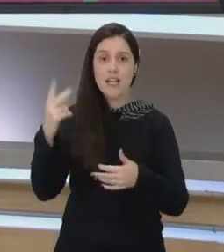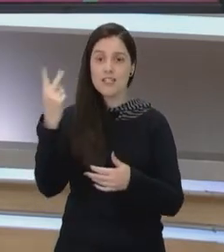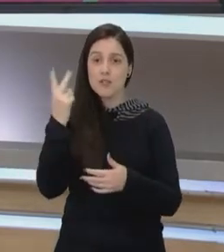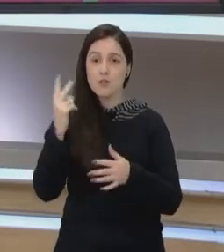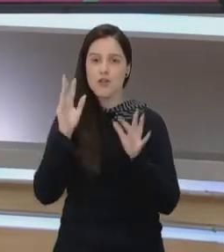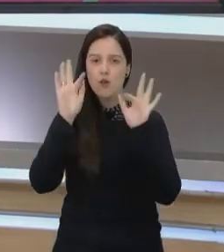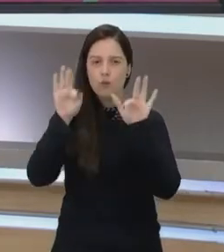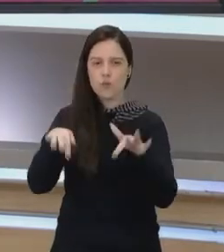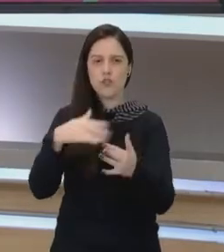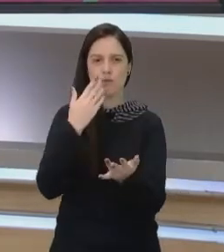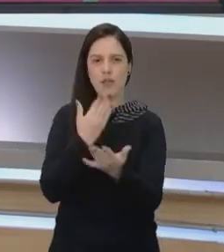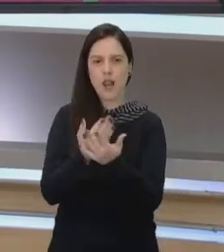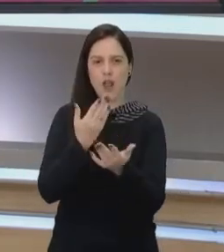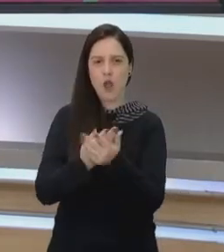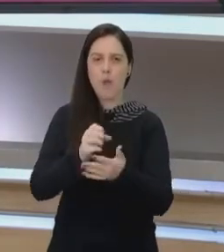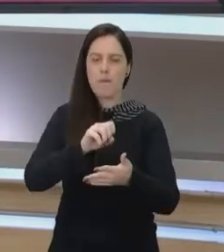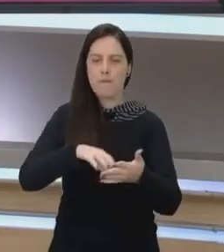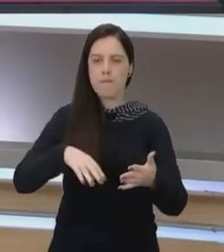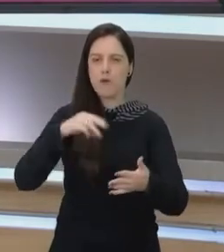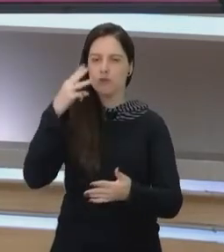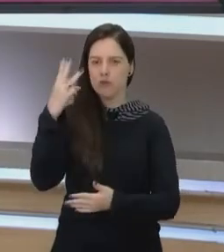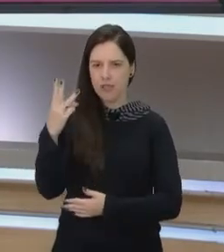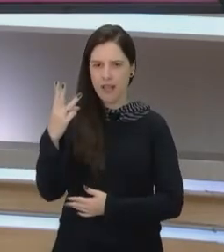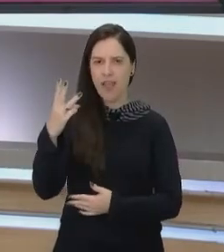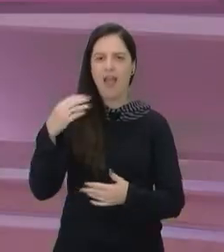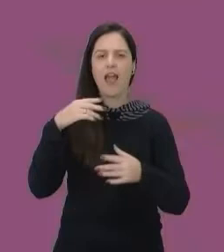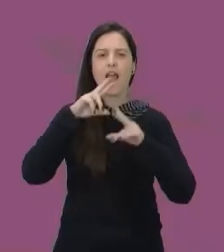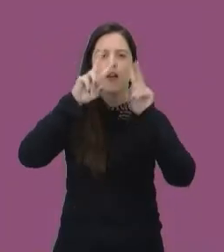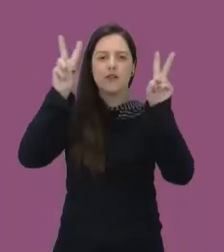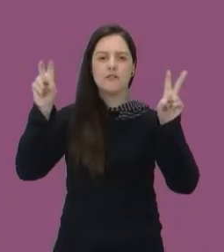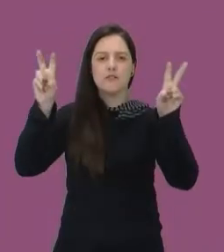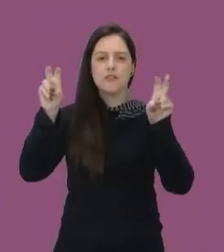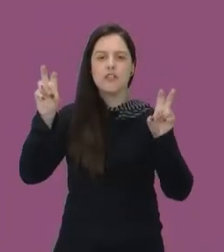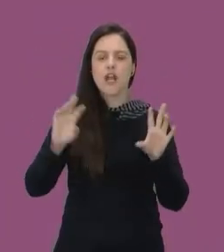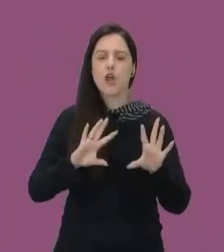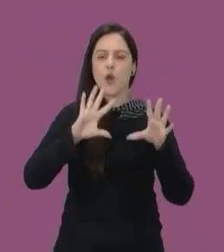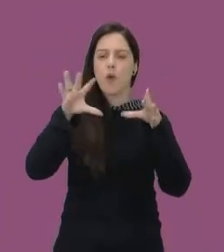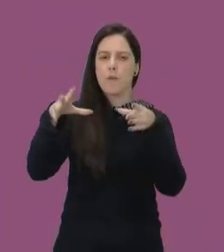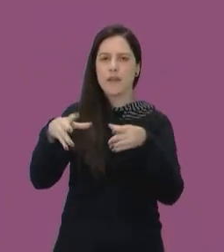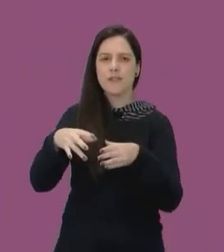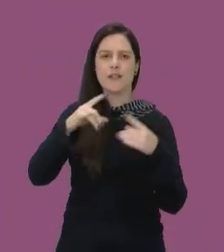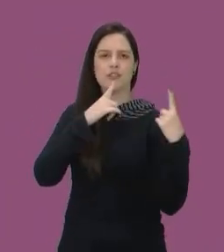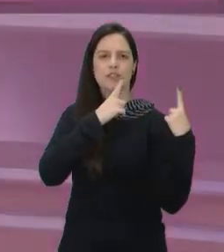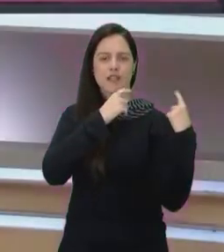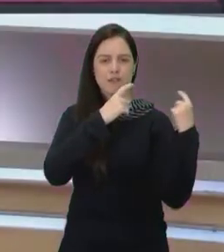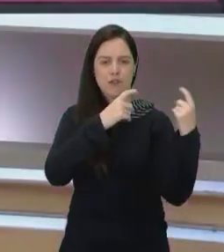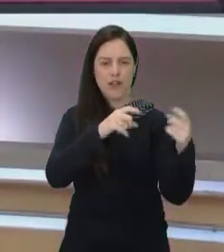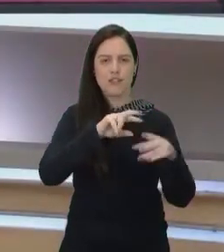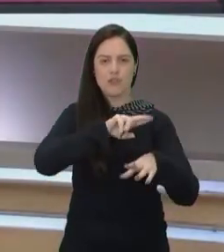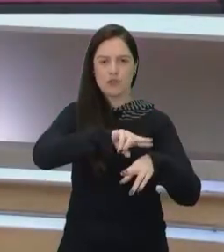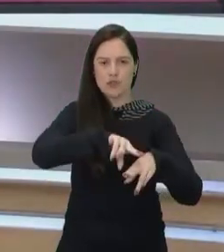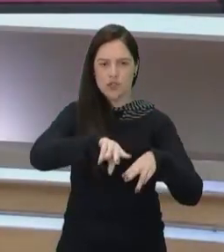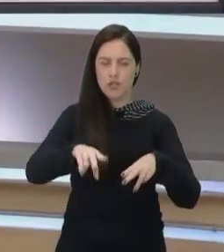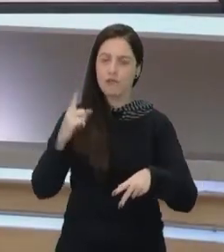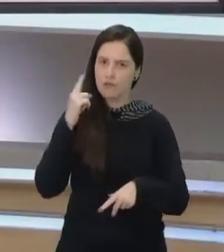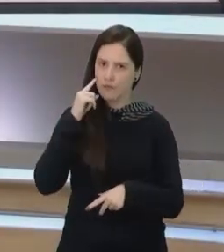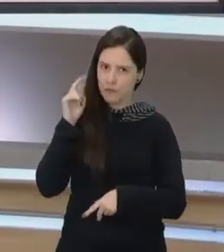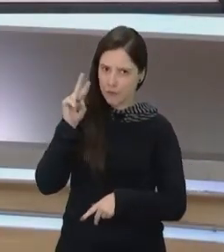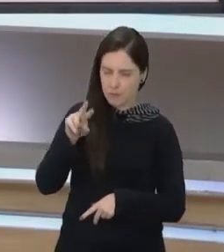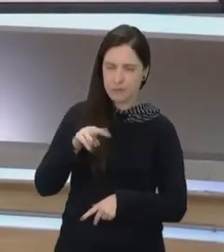última aula do nosso módulo 3, que vai abordar as complexidades da violência de gênero. Então vamos lá.